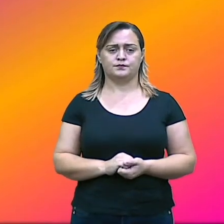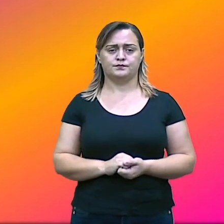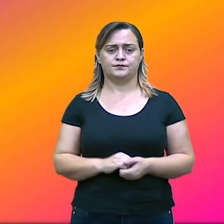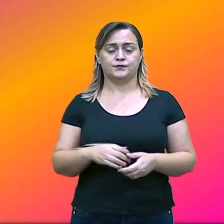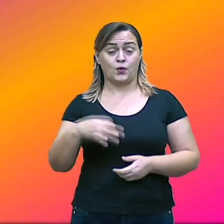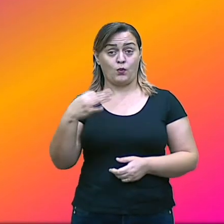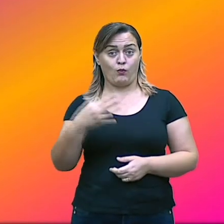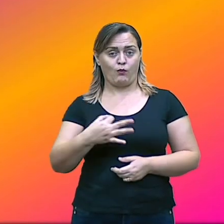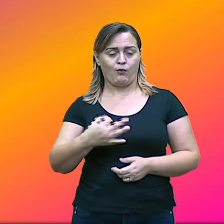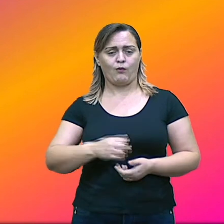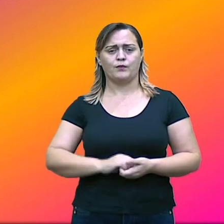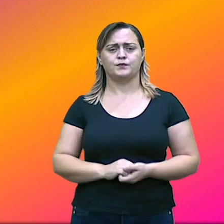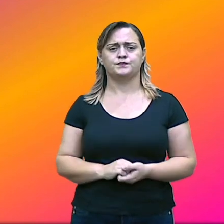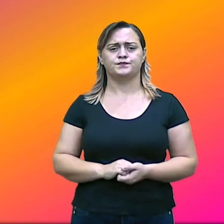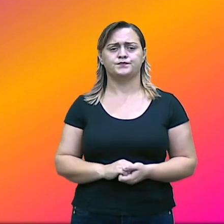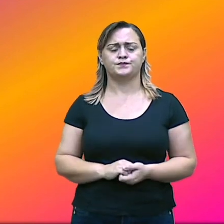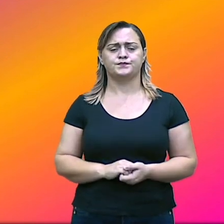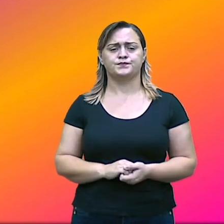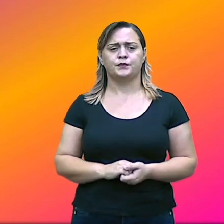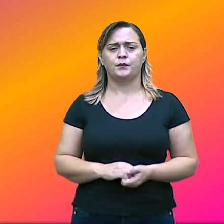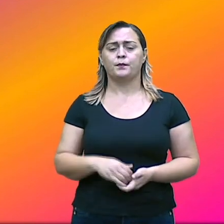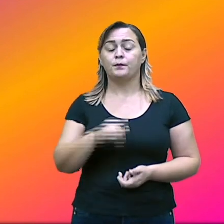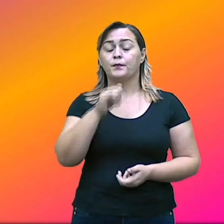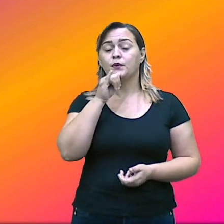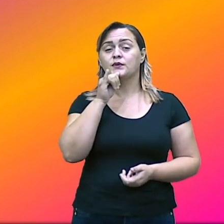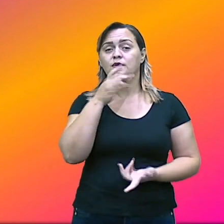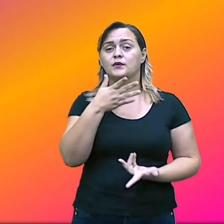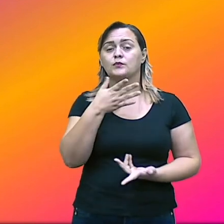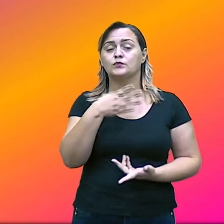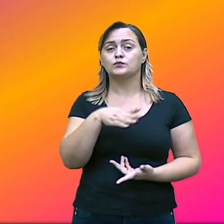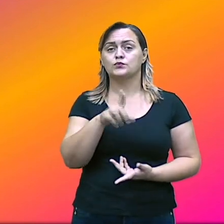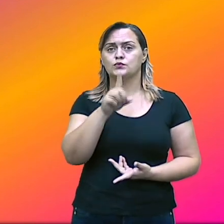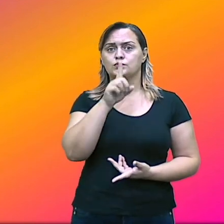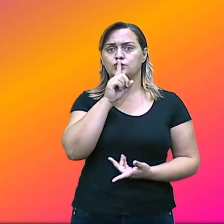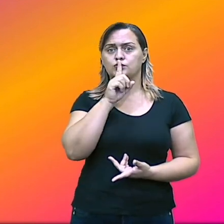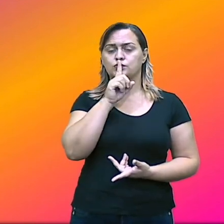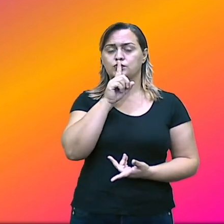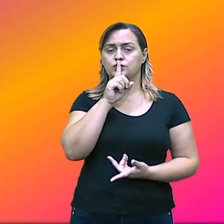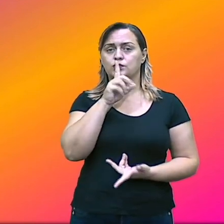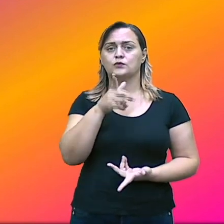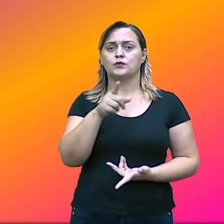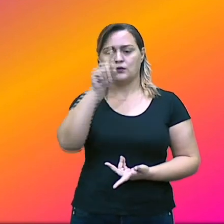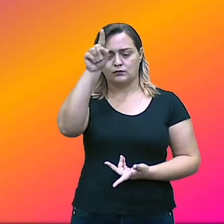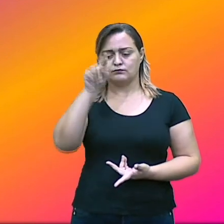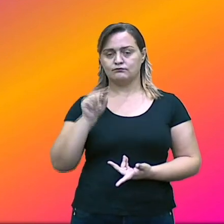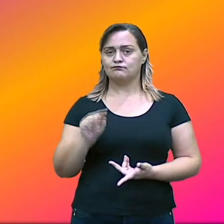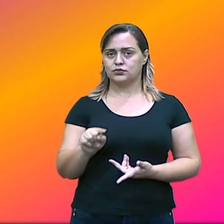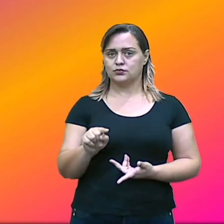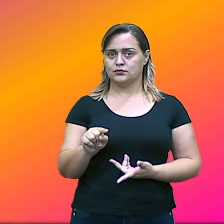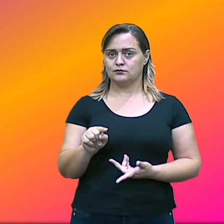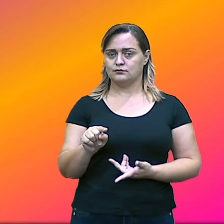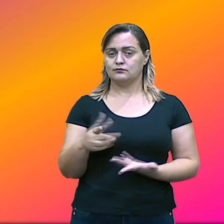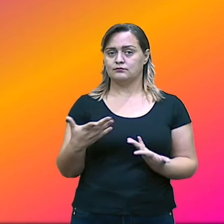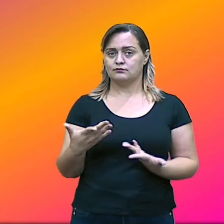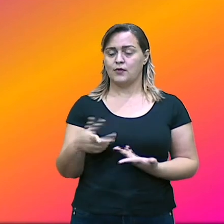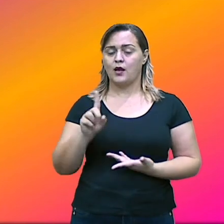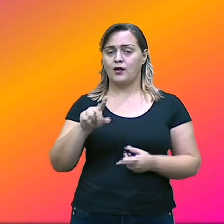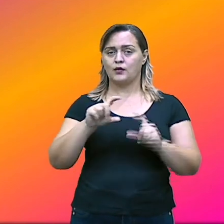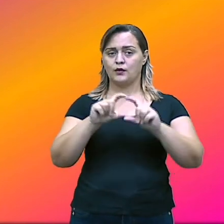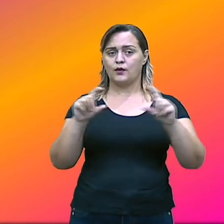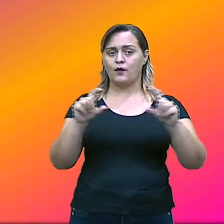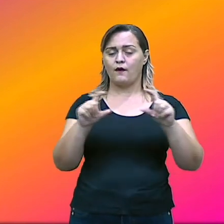Vamos para os exemplos. E aí? Silêncio. Silêncio. Muito bem. Né? A frase, né? É um enunciado